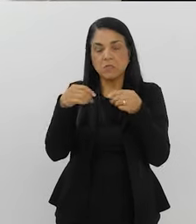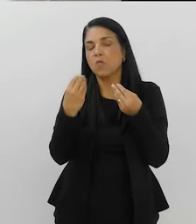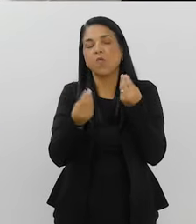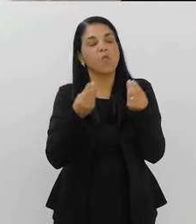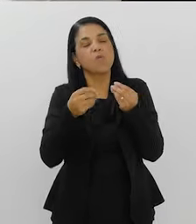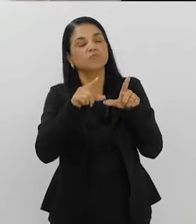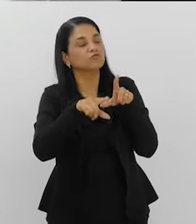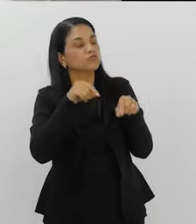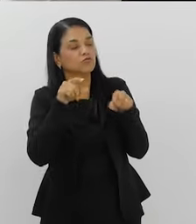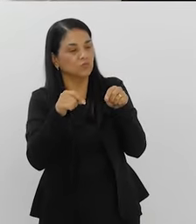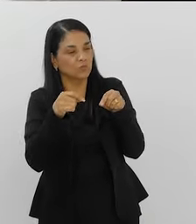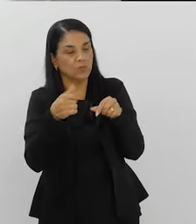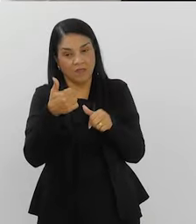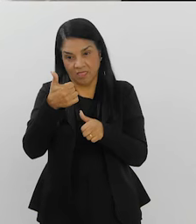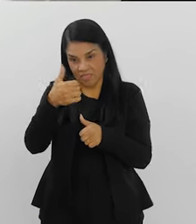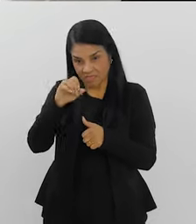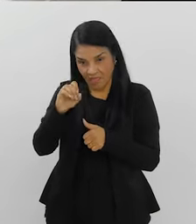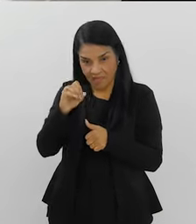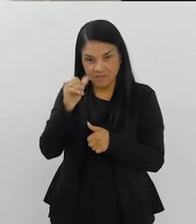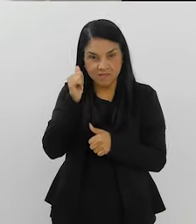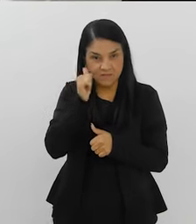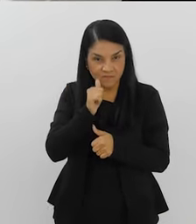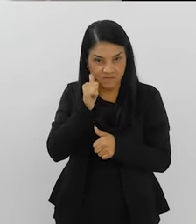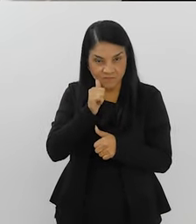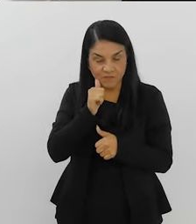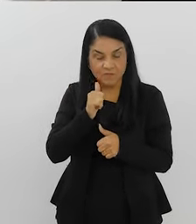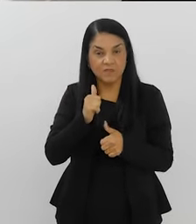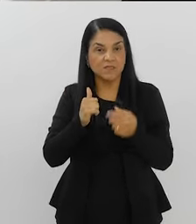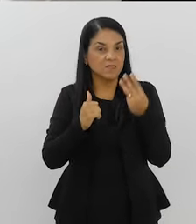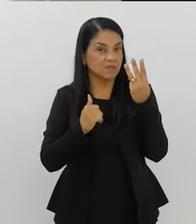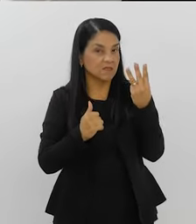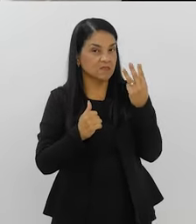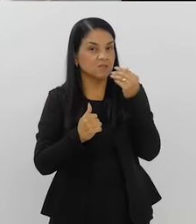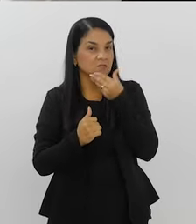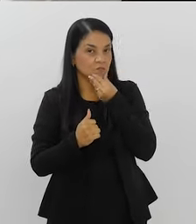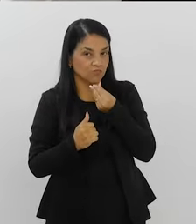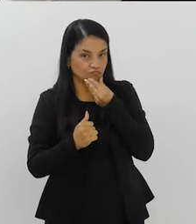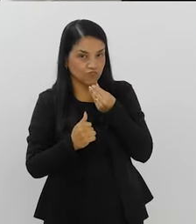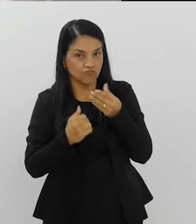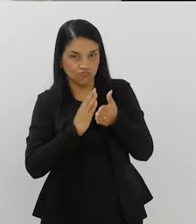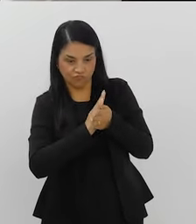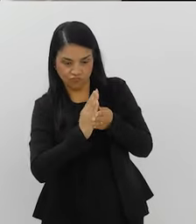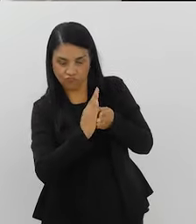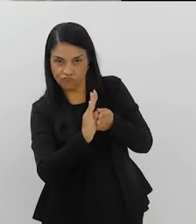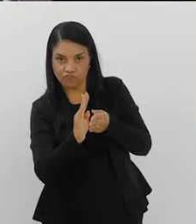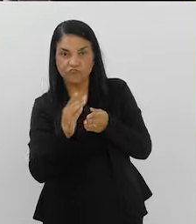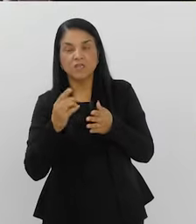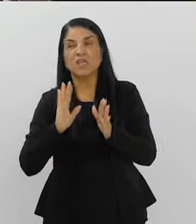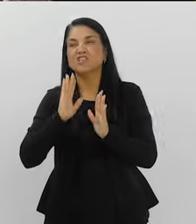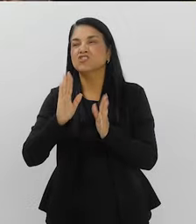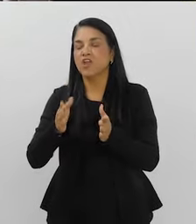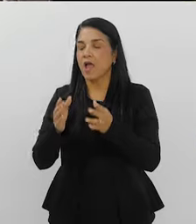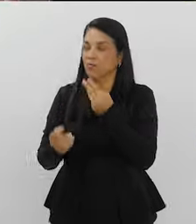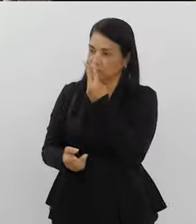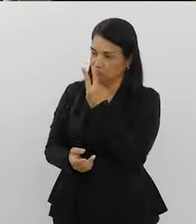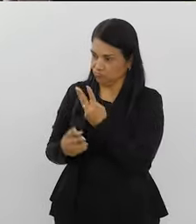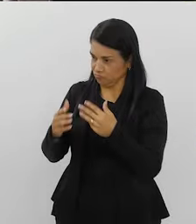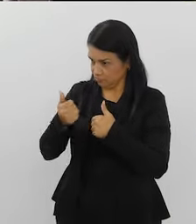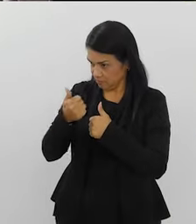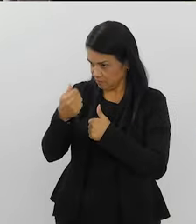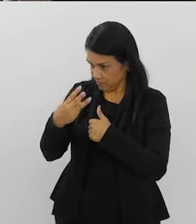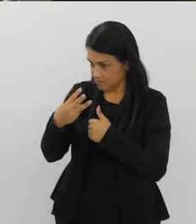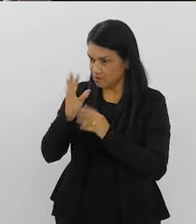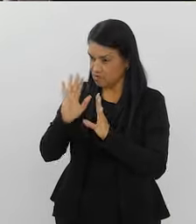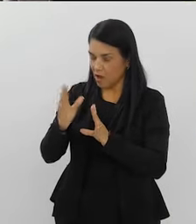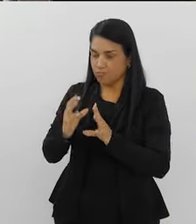escolha deles? Foram 10 fêmeas e 3 machos, Isso, exatamente. Então, esses animais, eles já estavam no laboratório de um outro projeto, que é um projeto